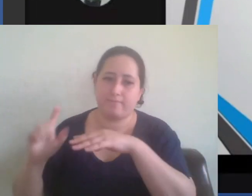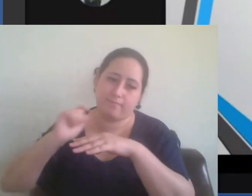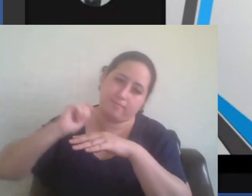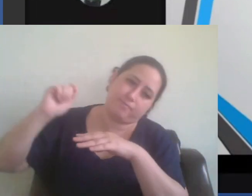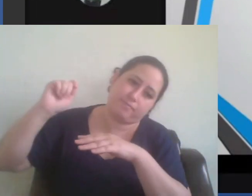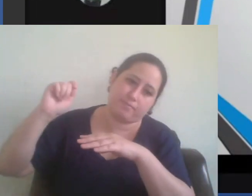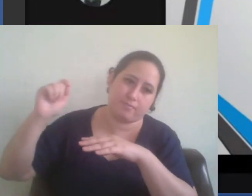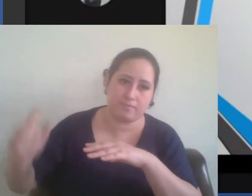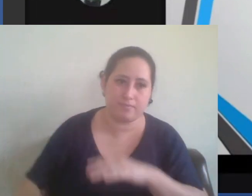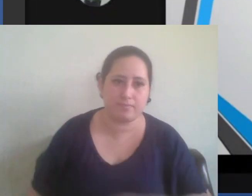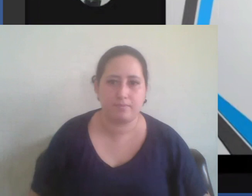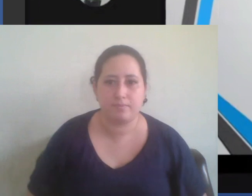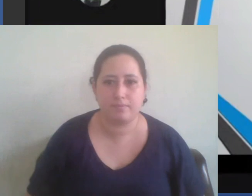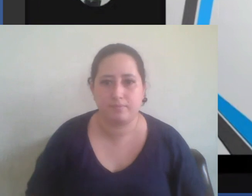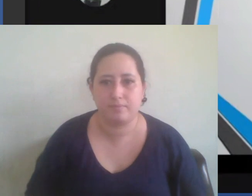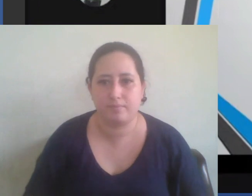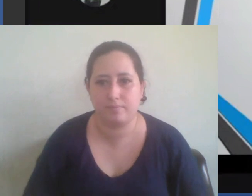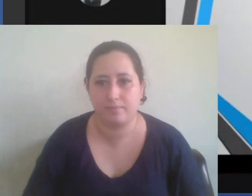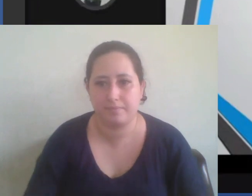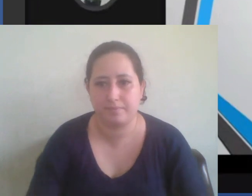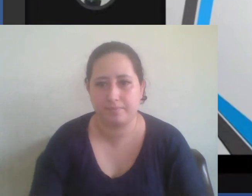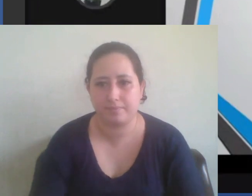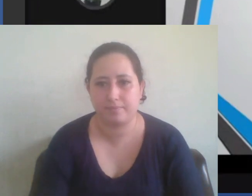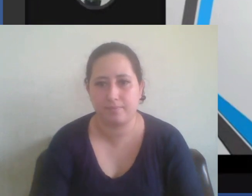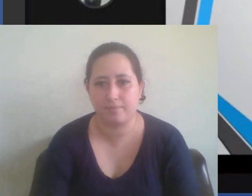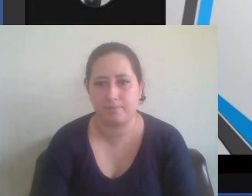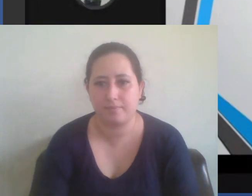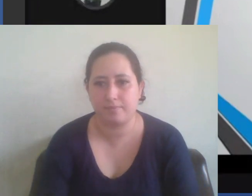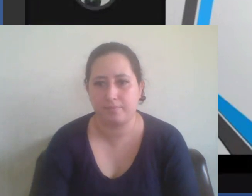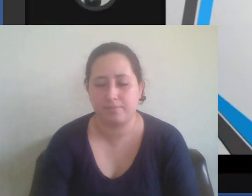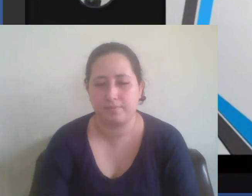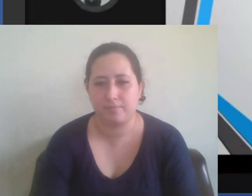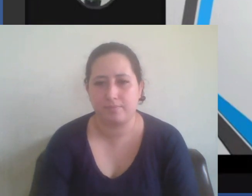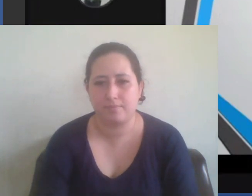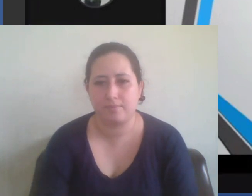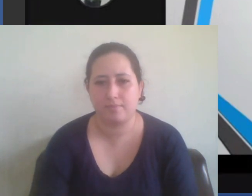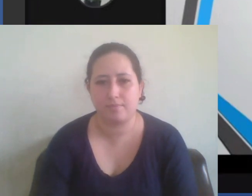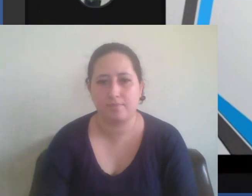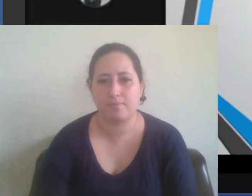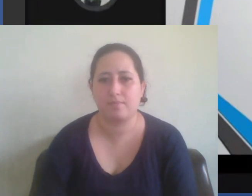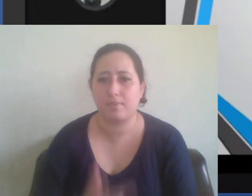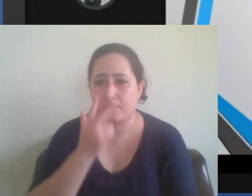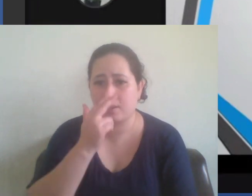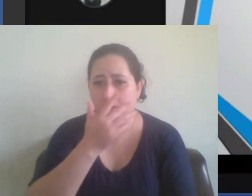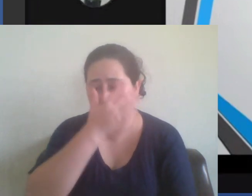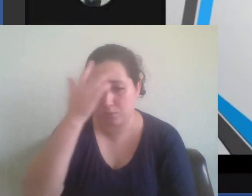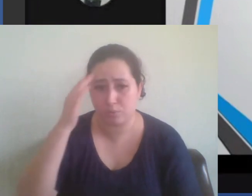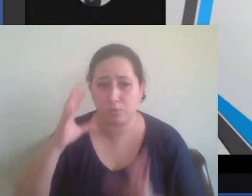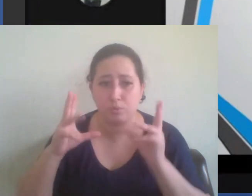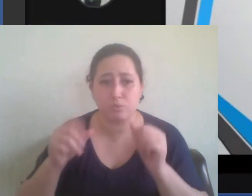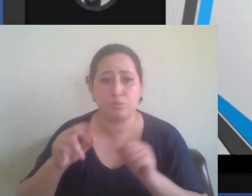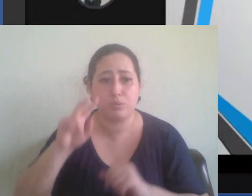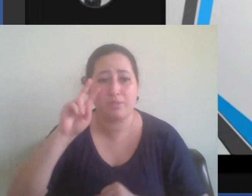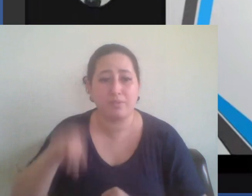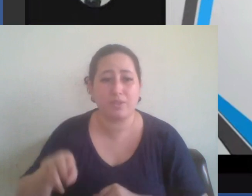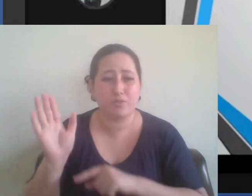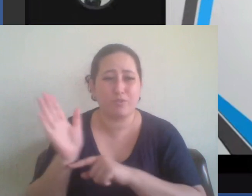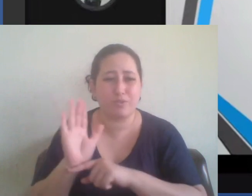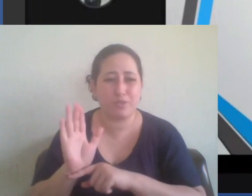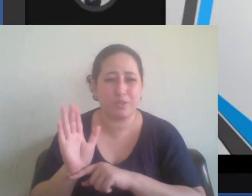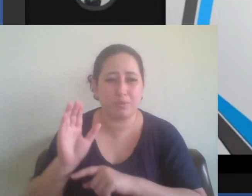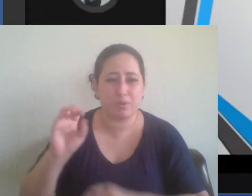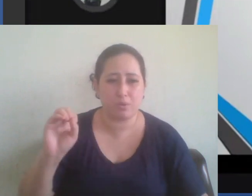acho que todo mundo já assistiu o pianista que fala